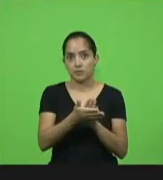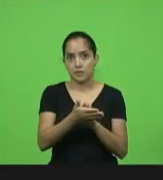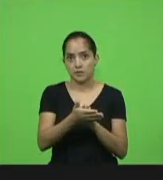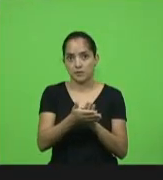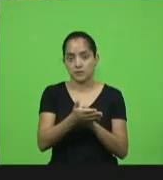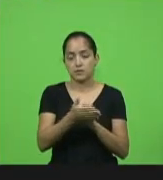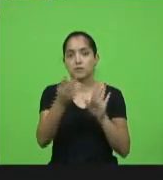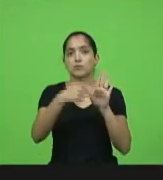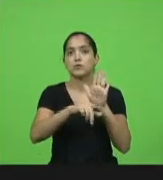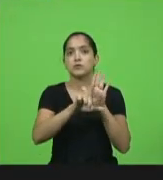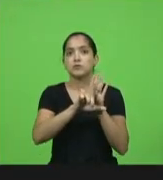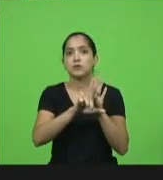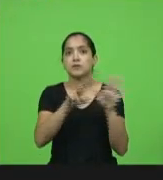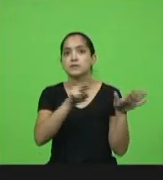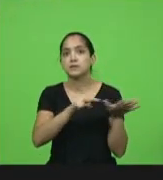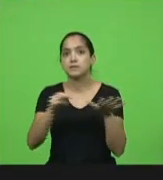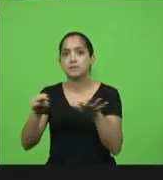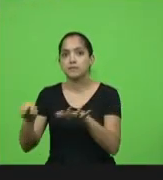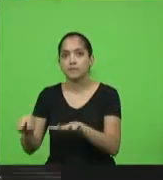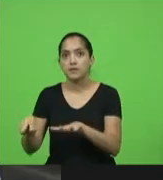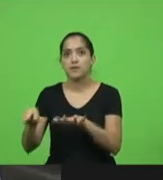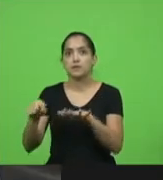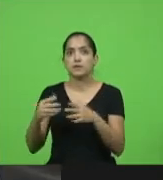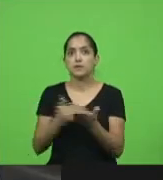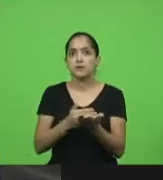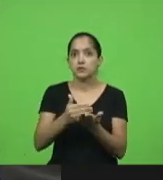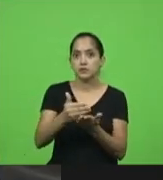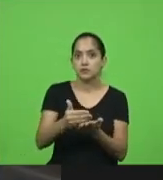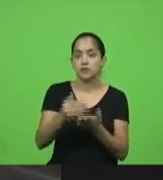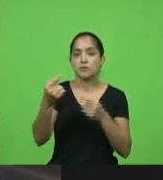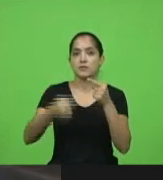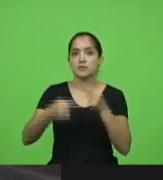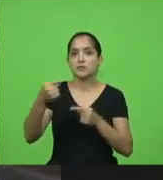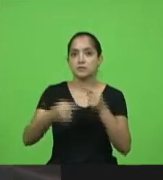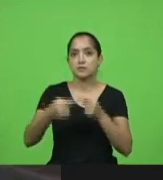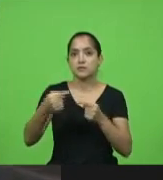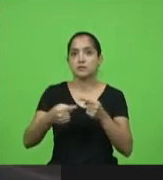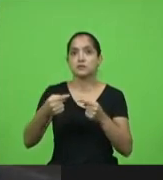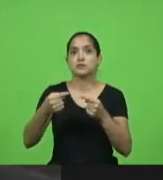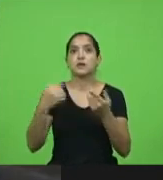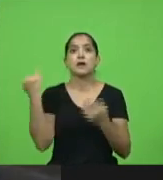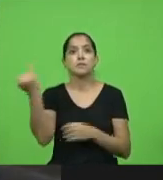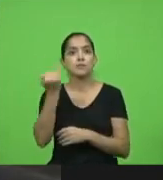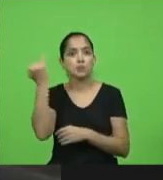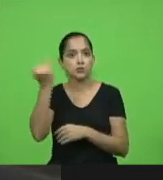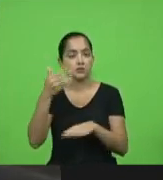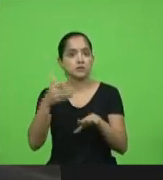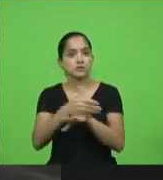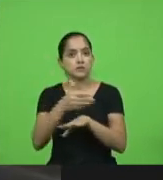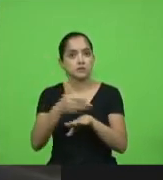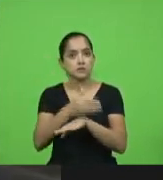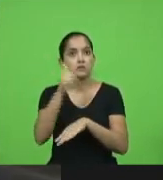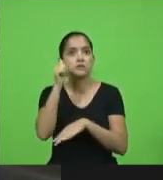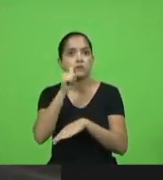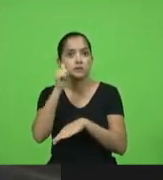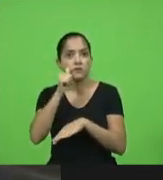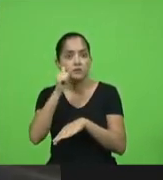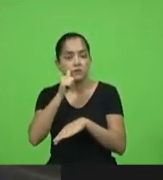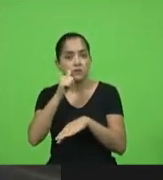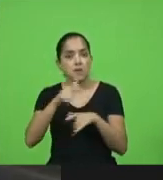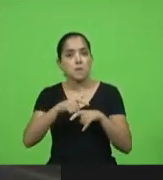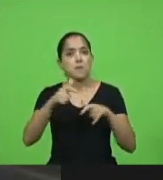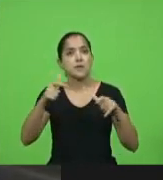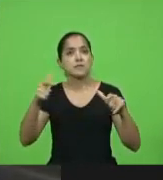lei e dizer que essa semana é uma semana que a gente começa a discussão da importância da participação de uma maior participação das mulheres em todos